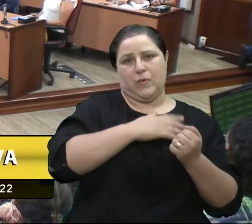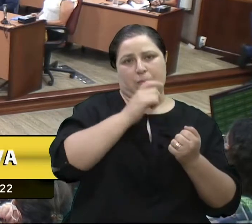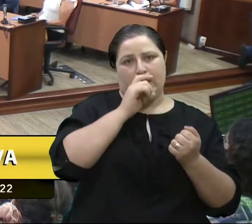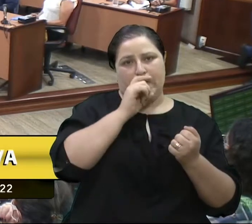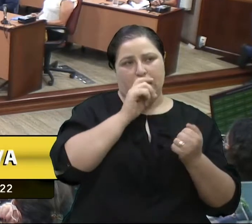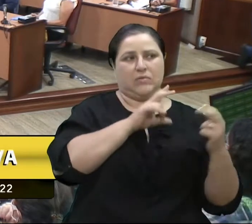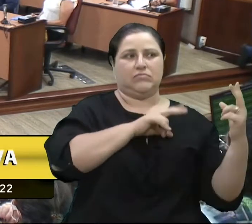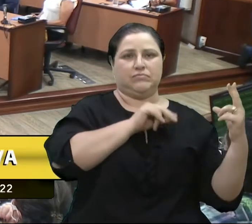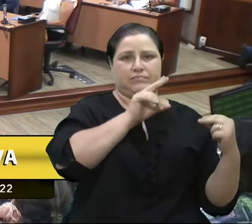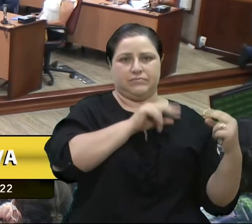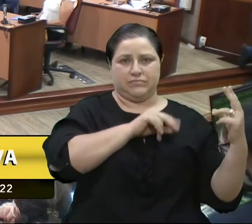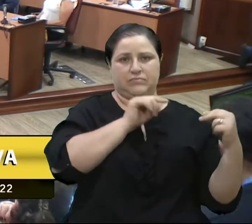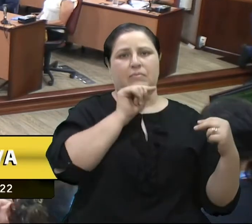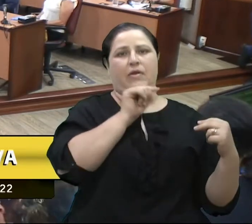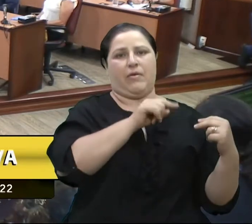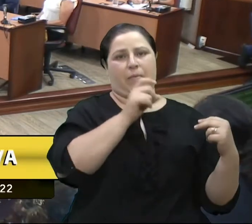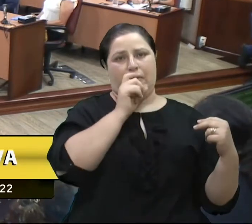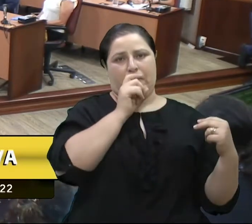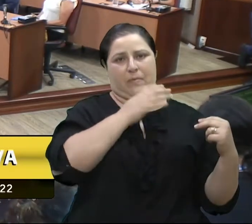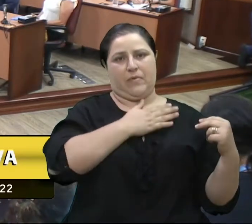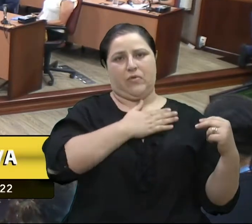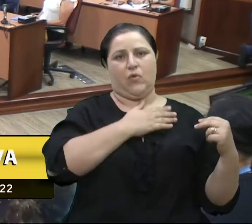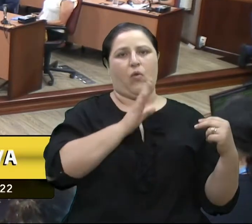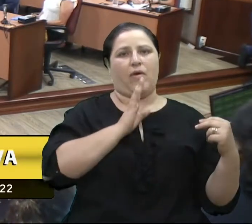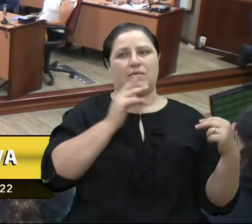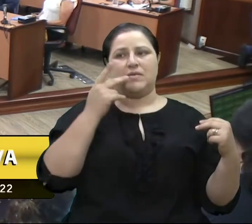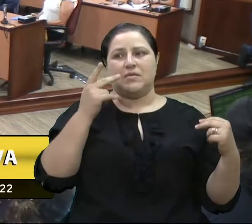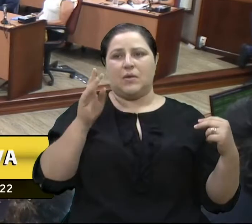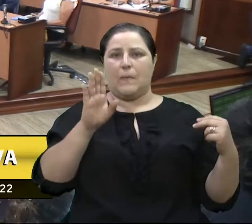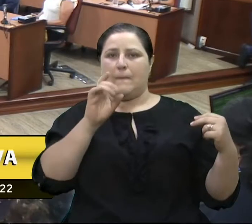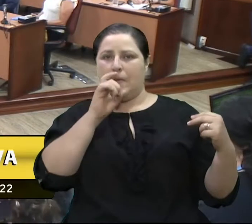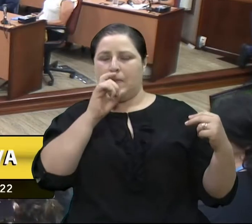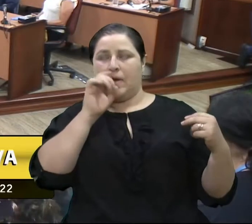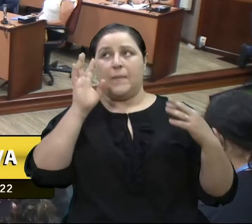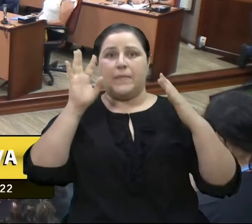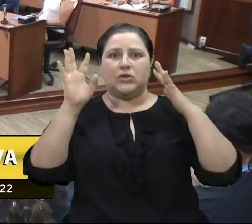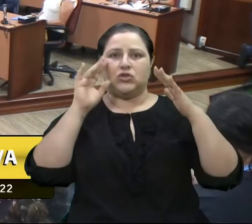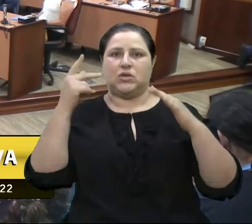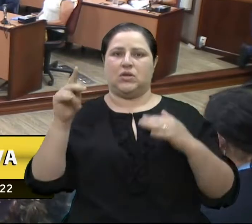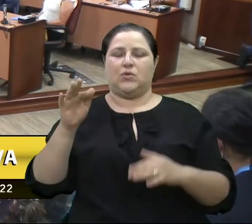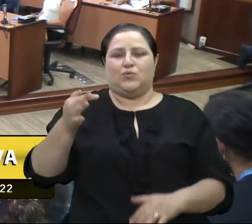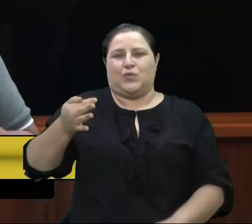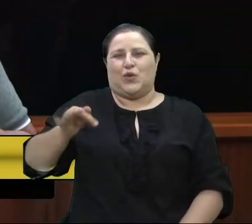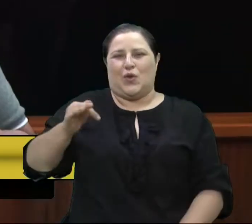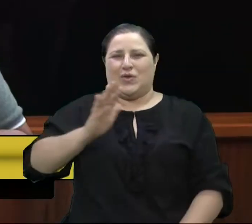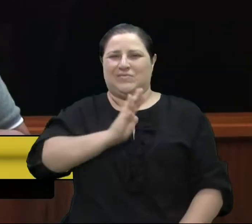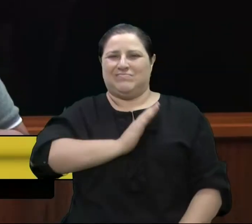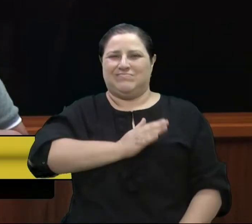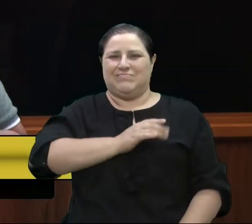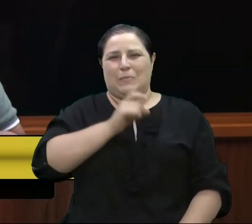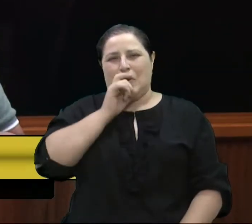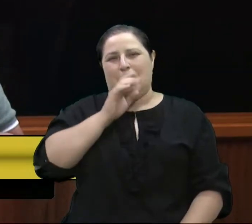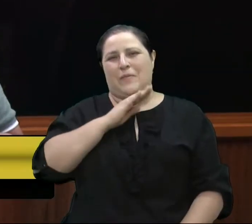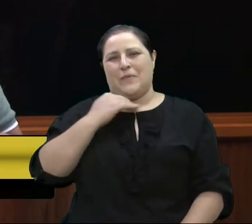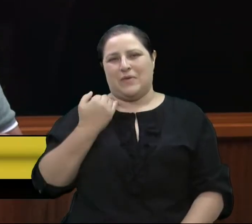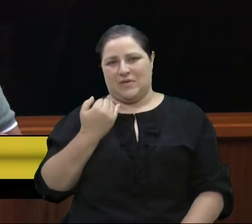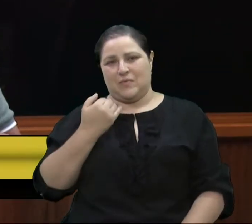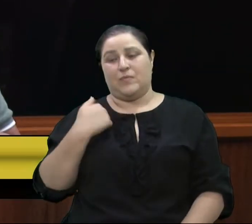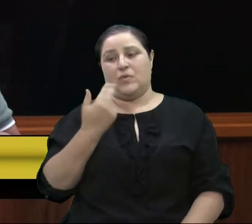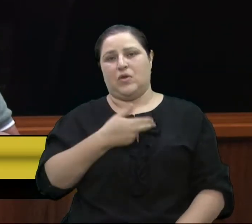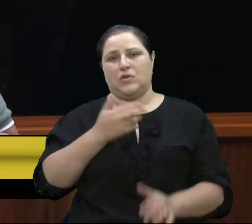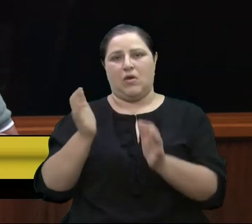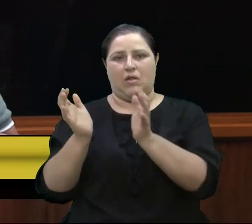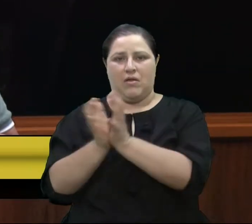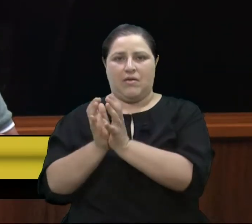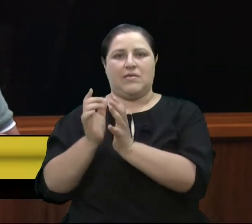pai sobre isso, meu pai conhecia o seu pai, imagino a sua dor. E nós, como seus colegas, estamos aqui para lhe apoiar, né, o